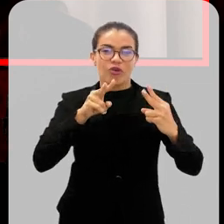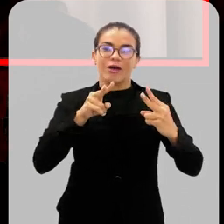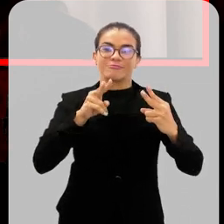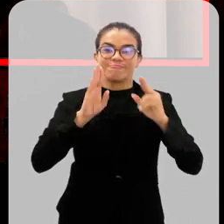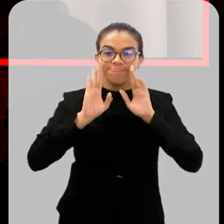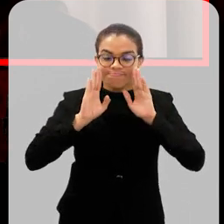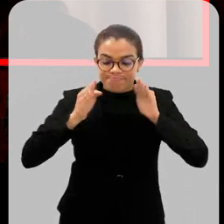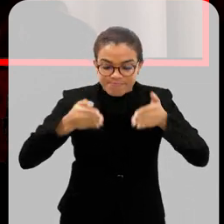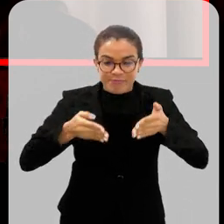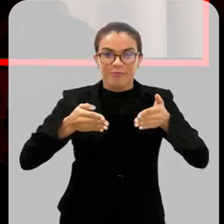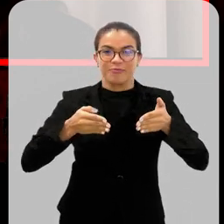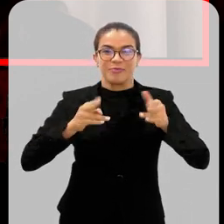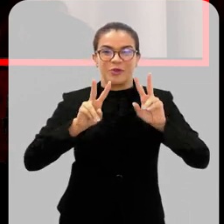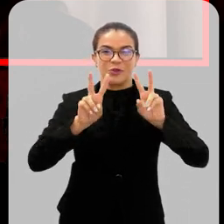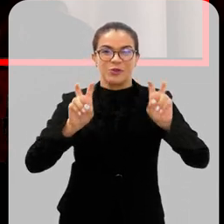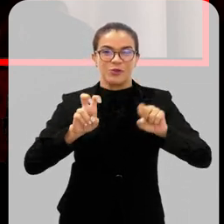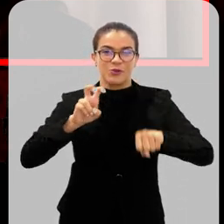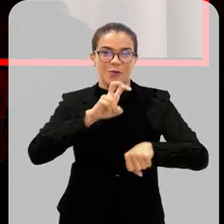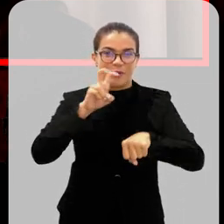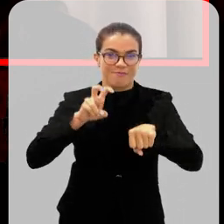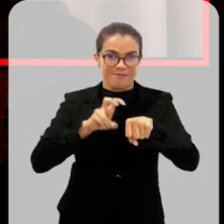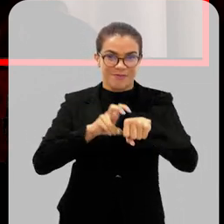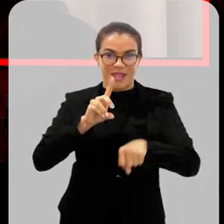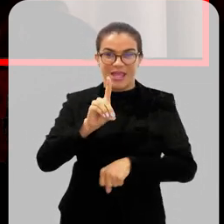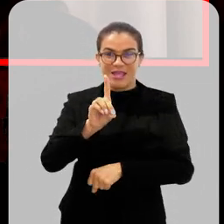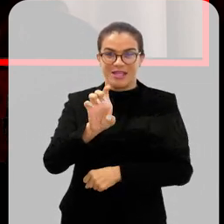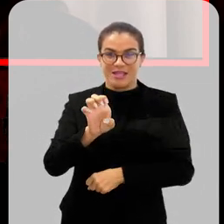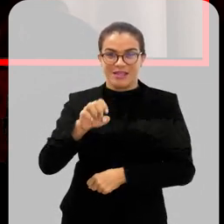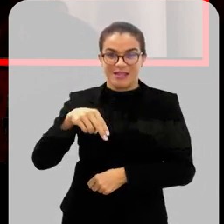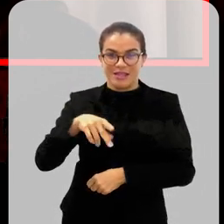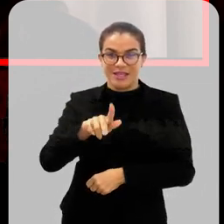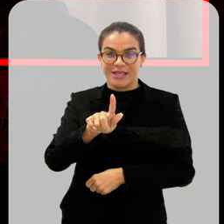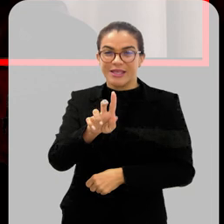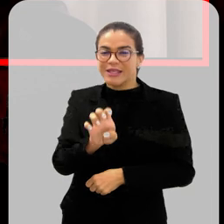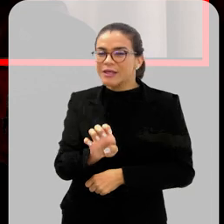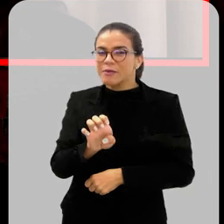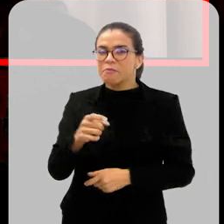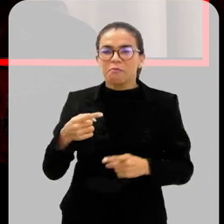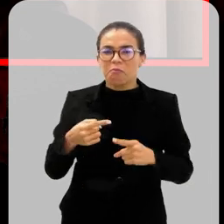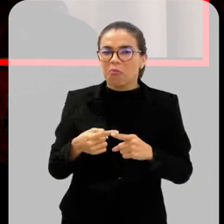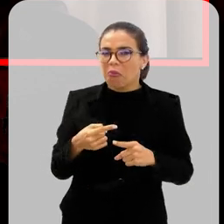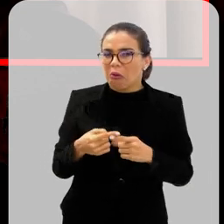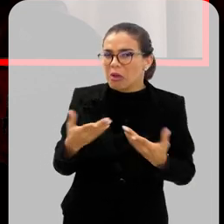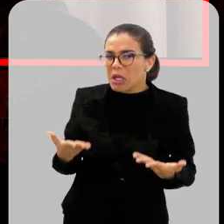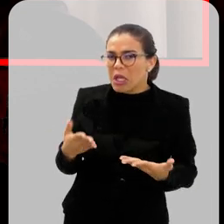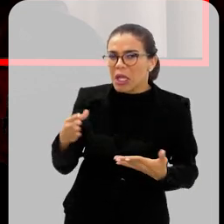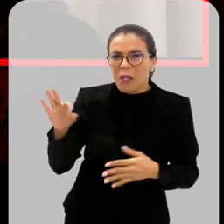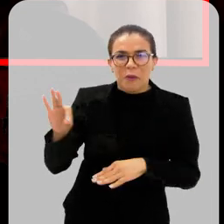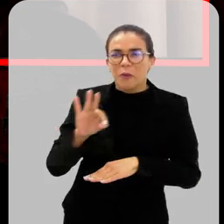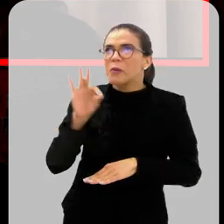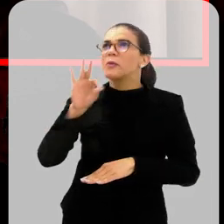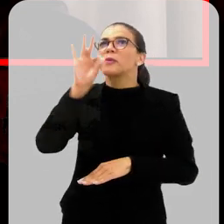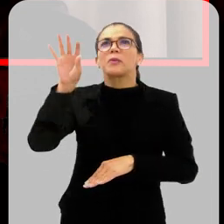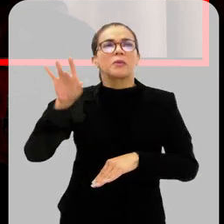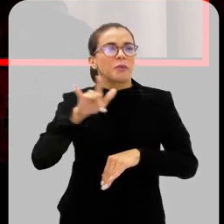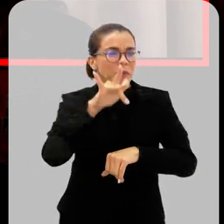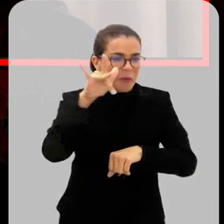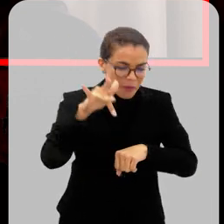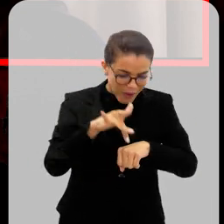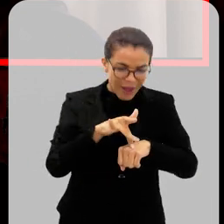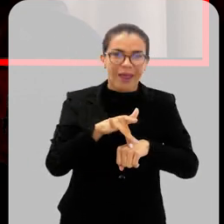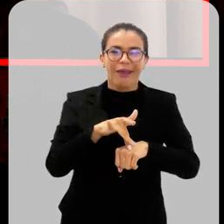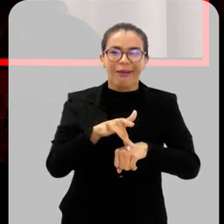foco sobre a dengue, as causas, o porquê que esse mosquito está aí.